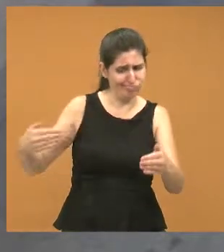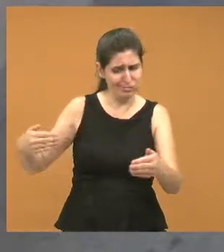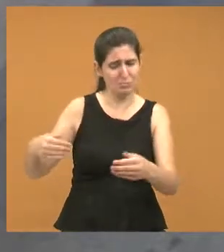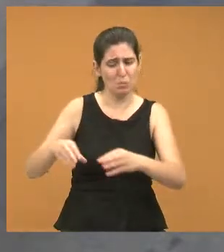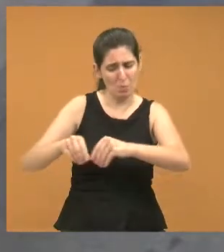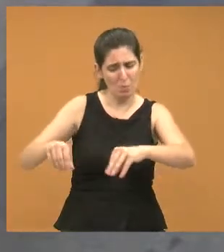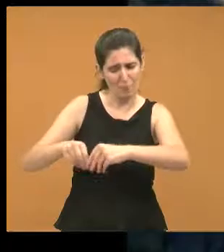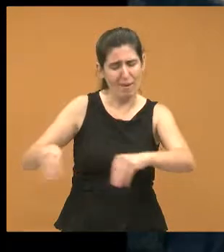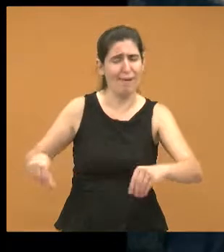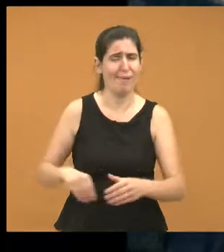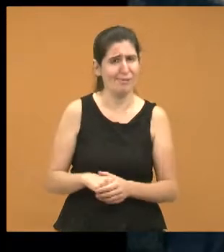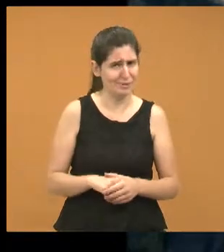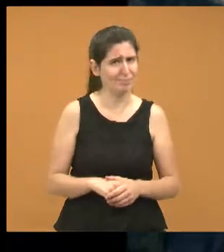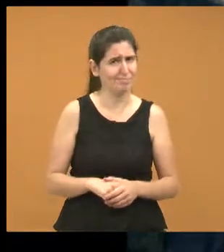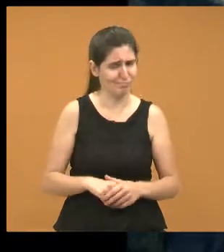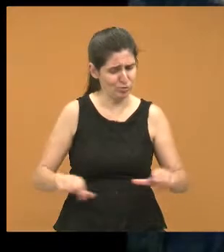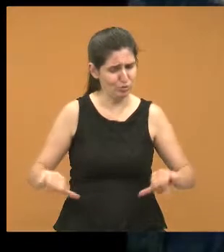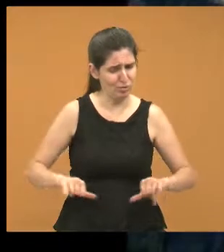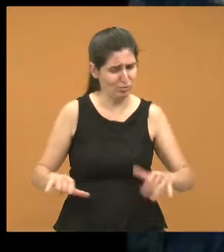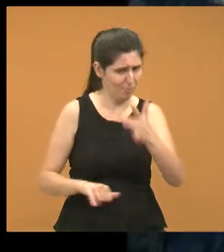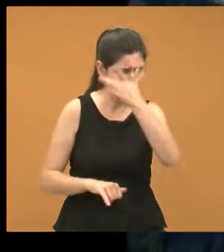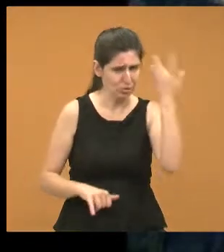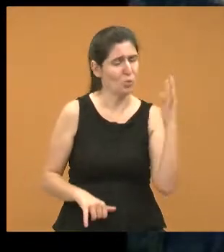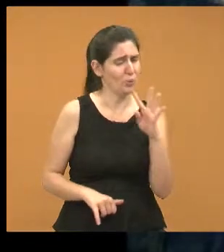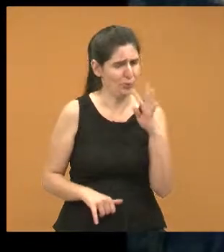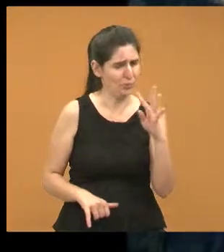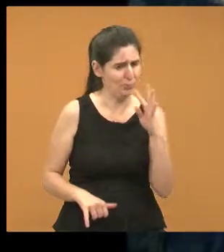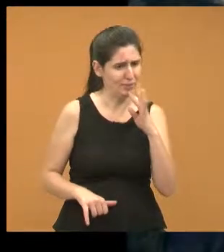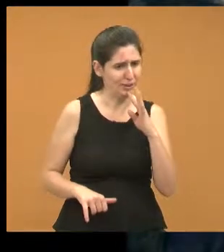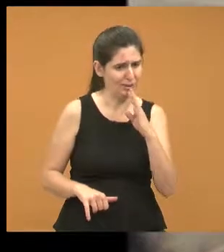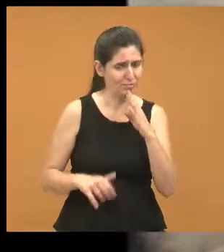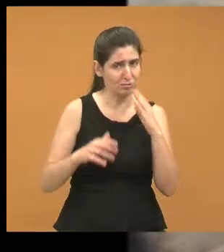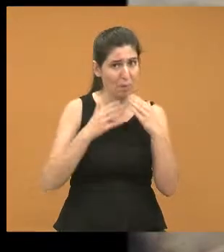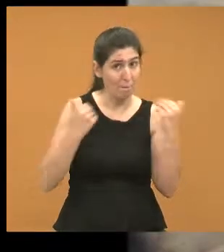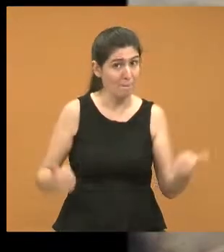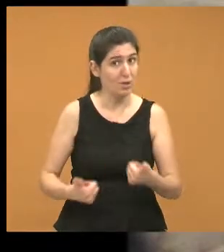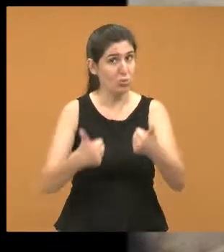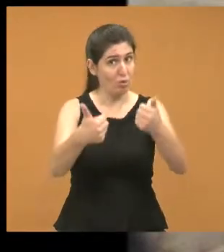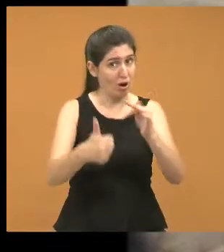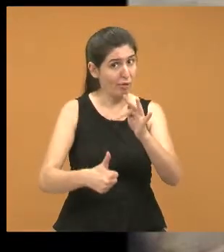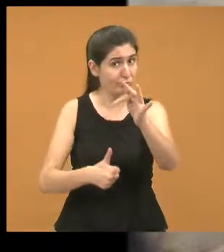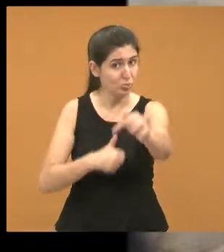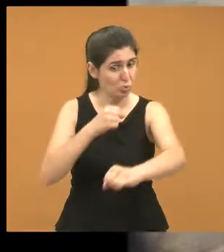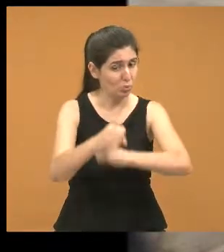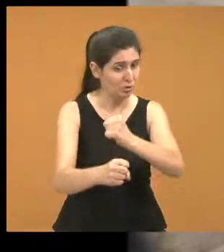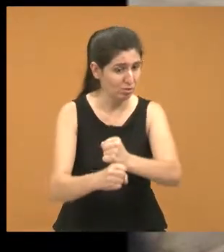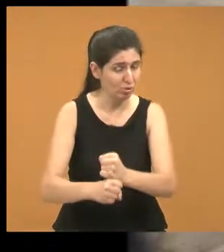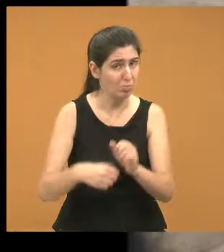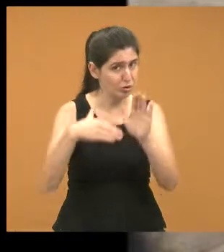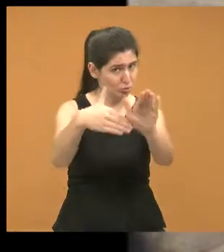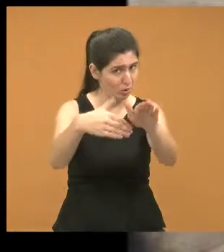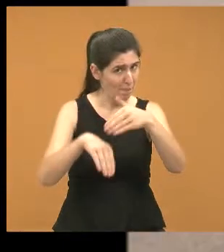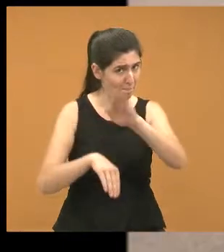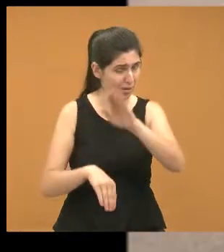Queria agradecer aqui também a assessoria do meu gabinete, que sem eles também essa coisa não fluía, a gente sabe muito bem que sozinha a gente não chega a lugar